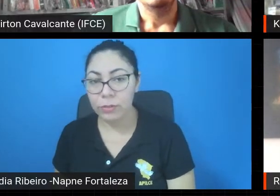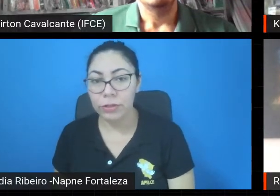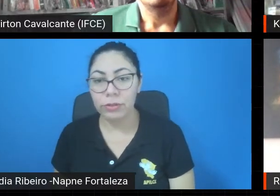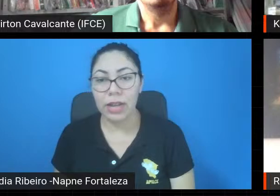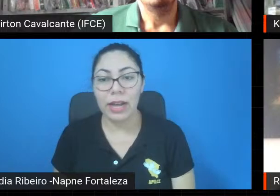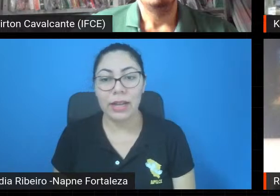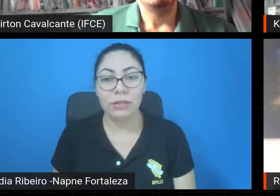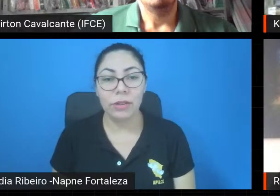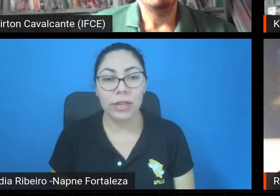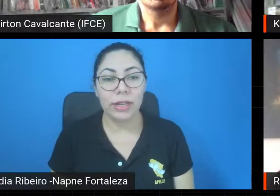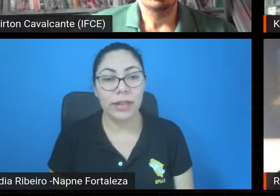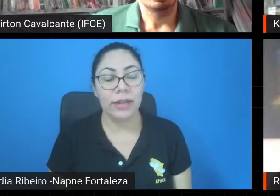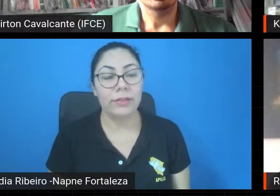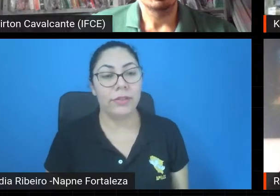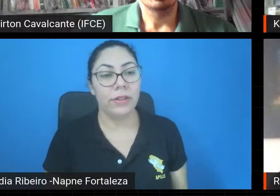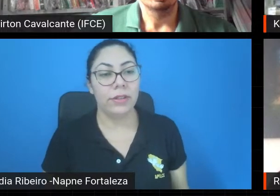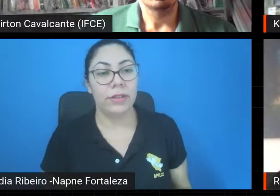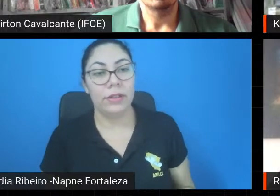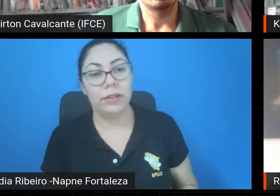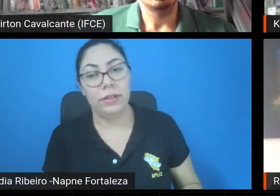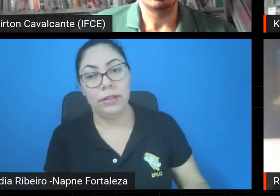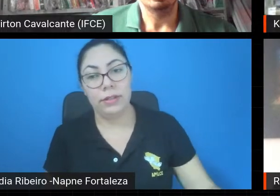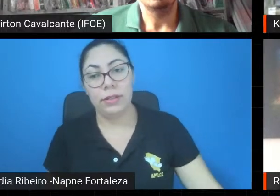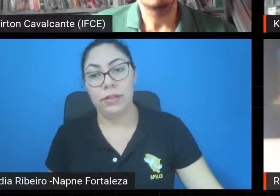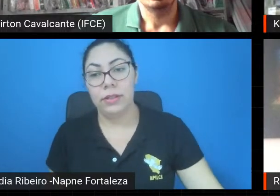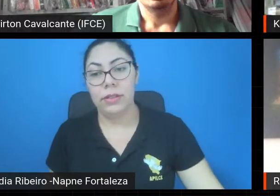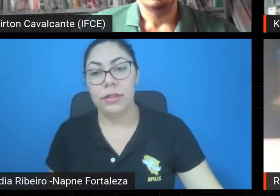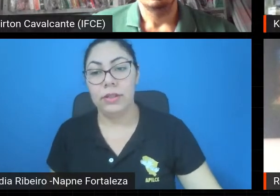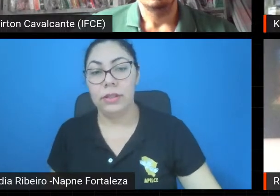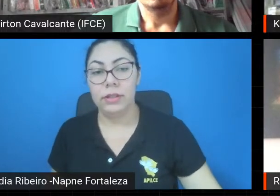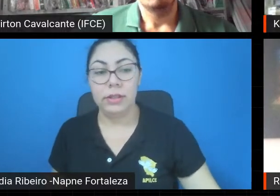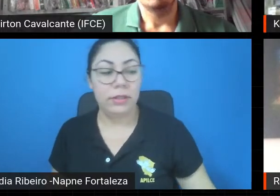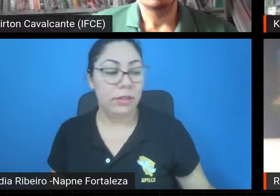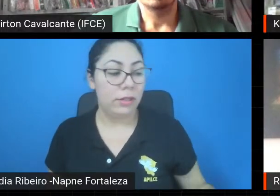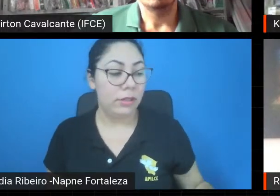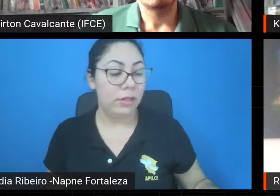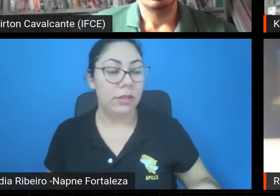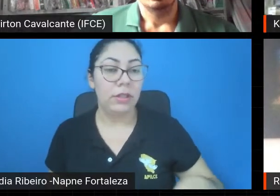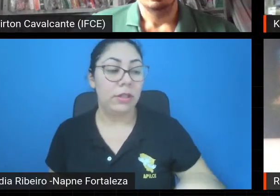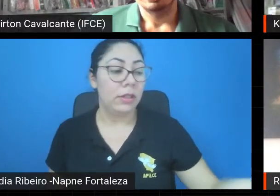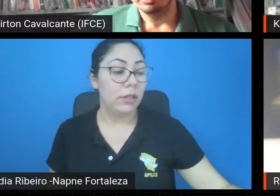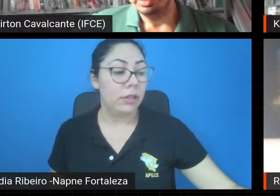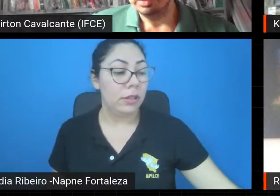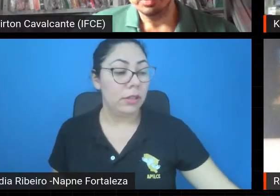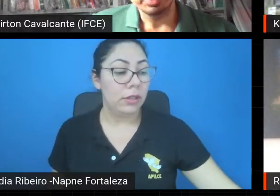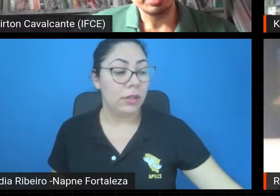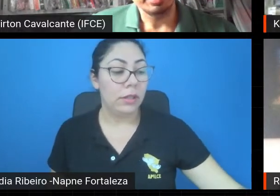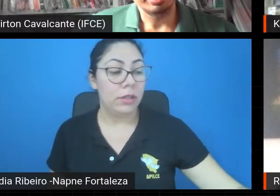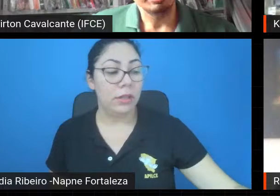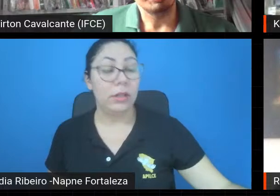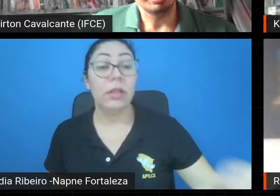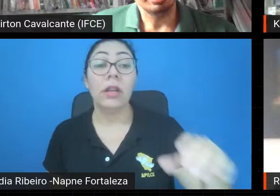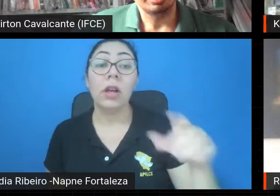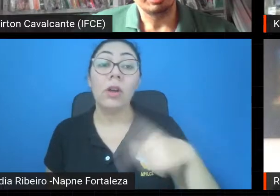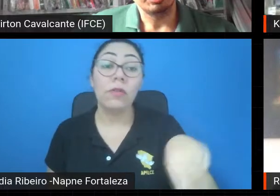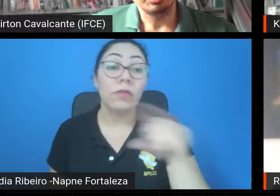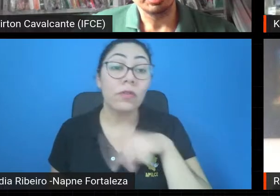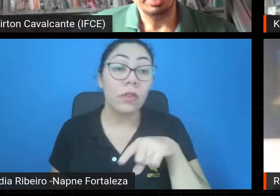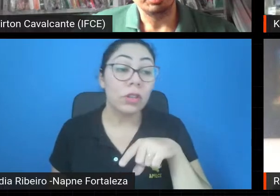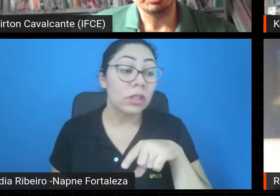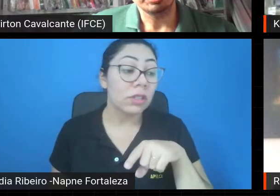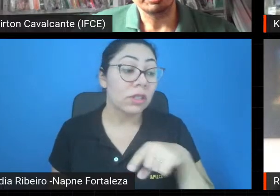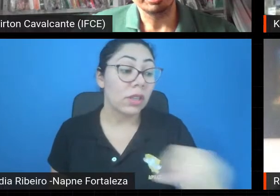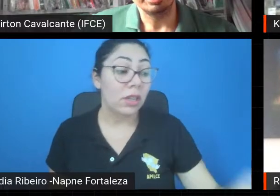Então, vamos para as considerações finais. Professores, o que que vocês diriam para